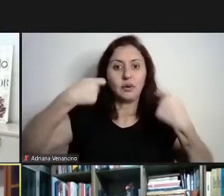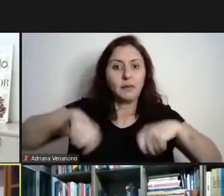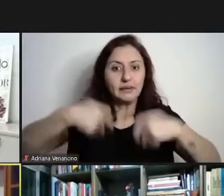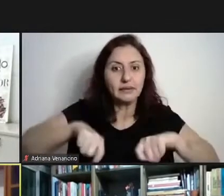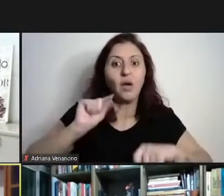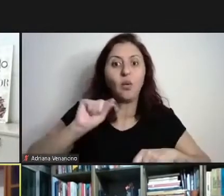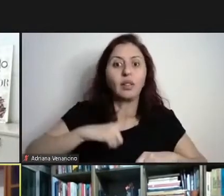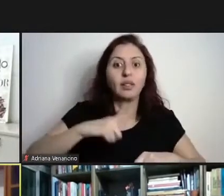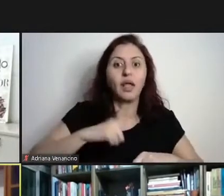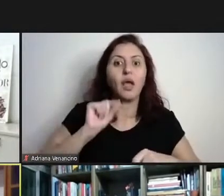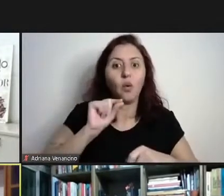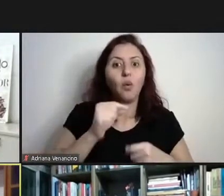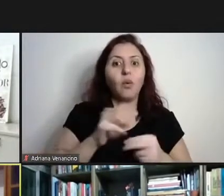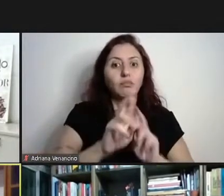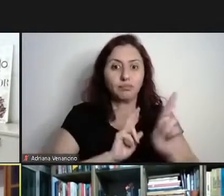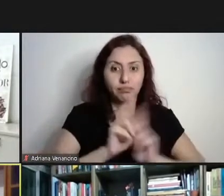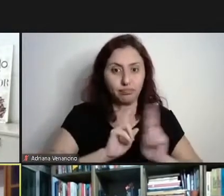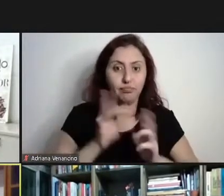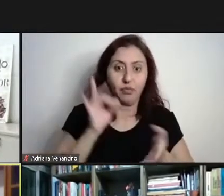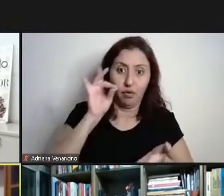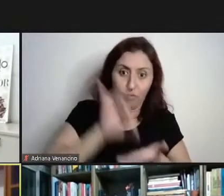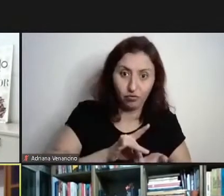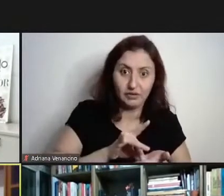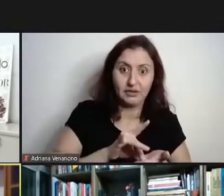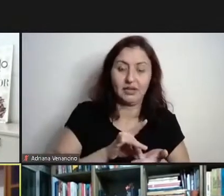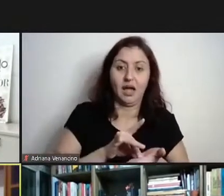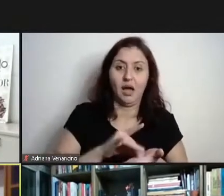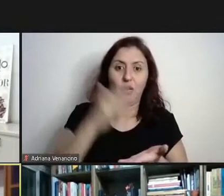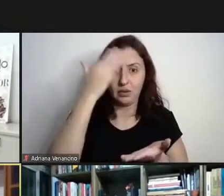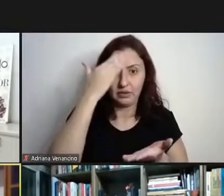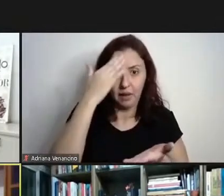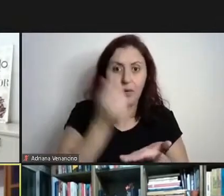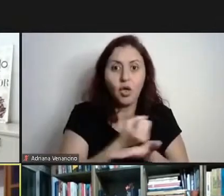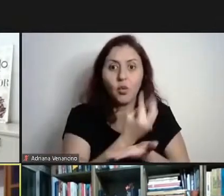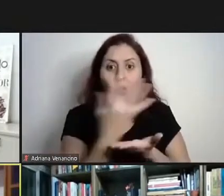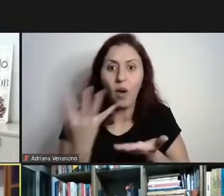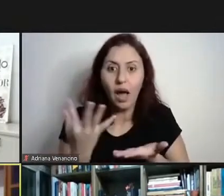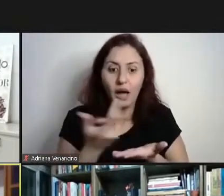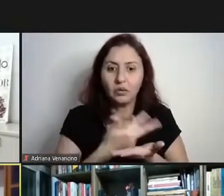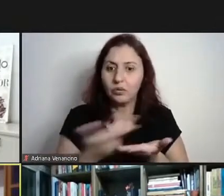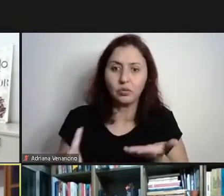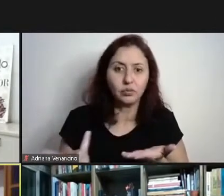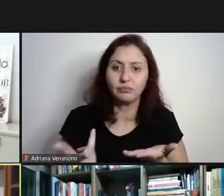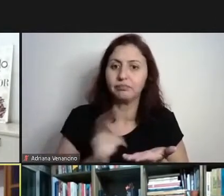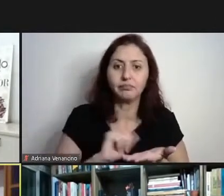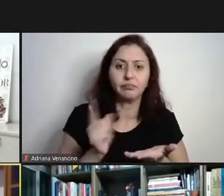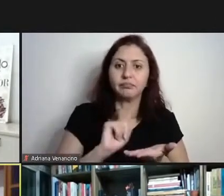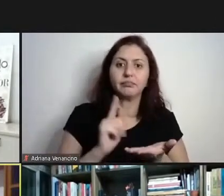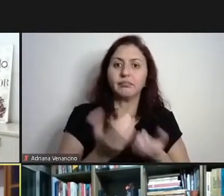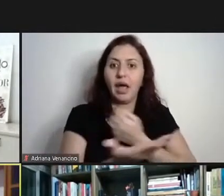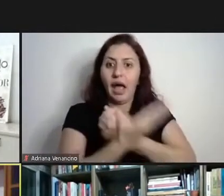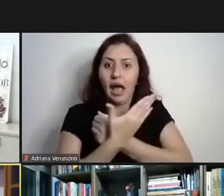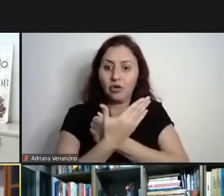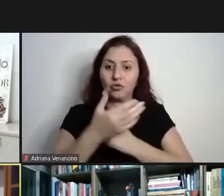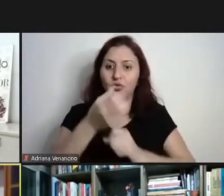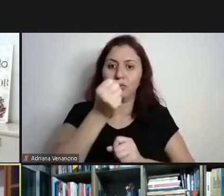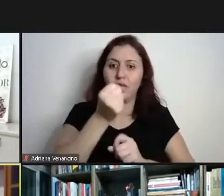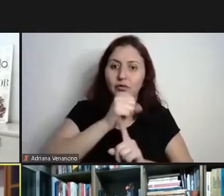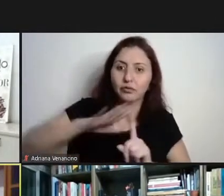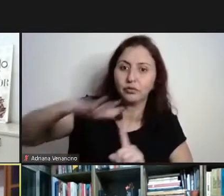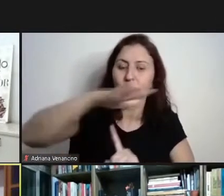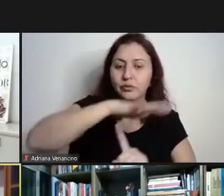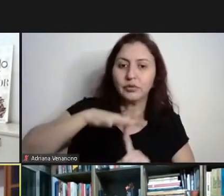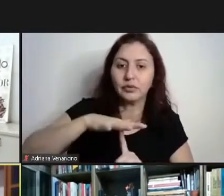oficiais, elas funcionassem no benefício da sociedade, ela, na verdade, está sendo